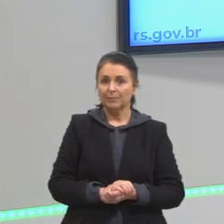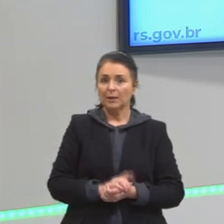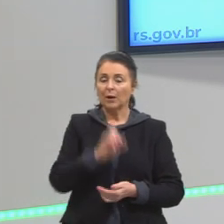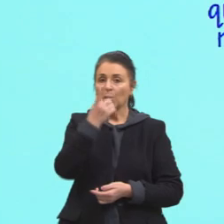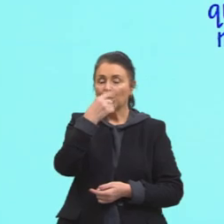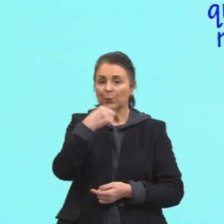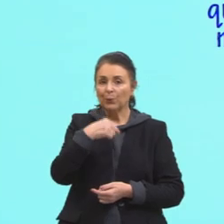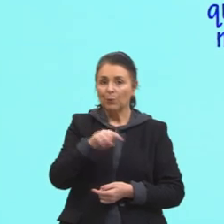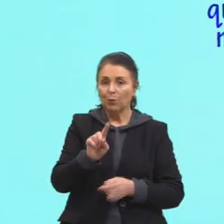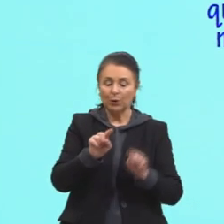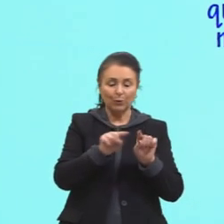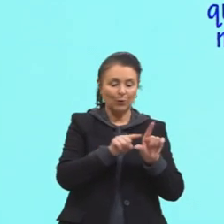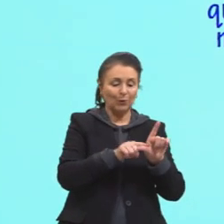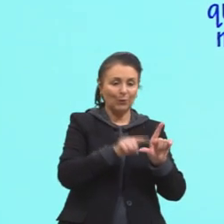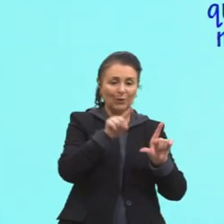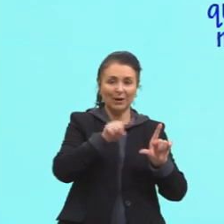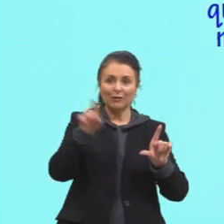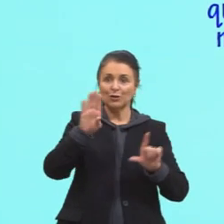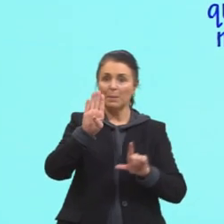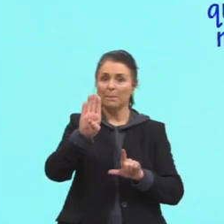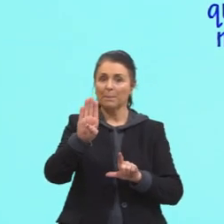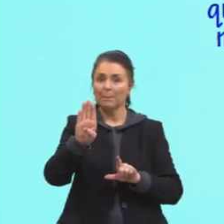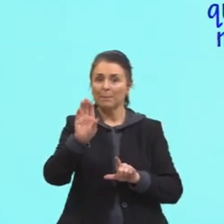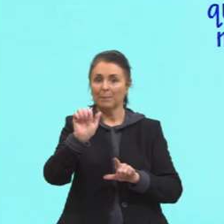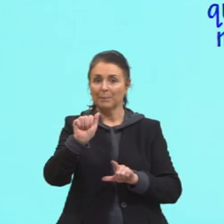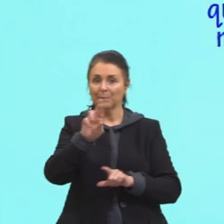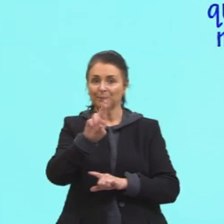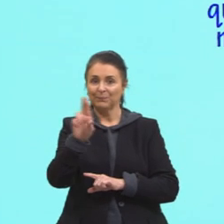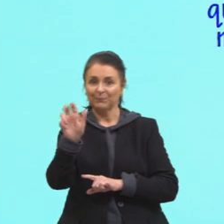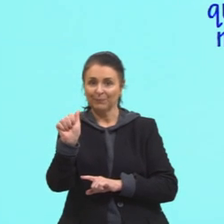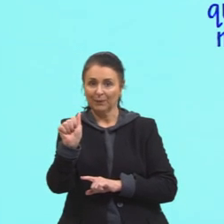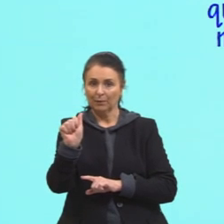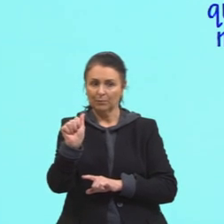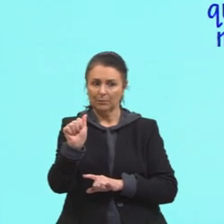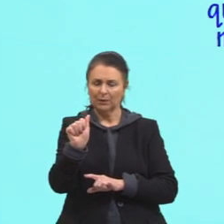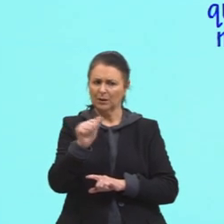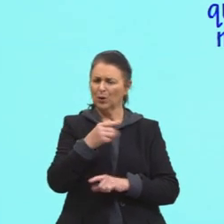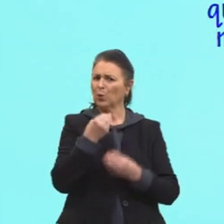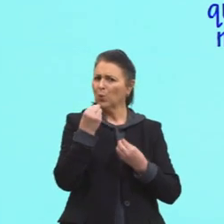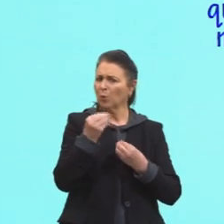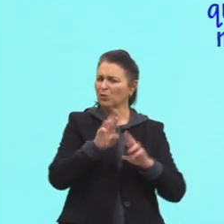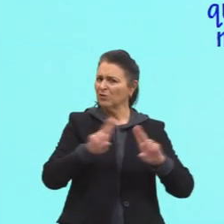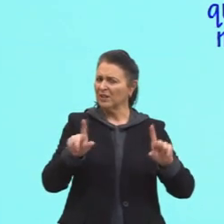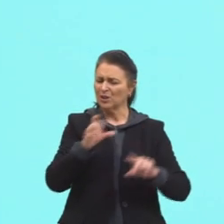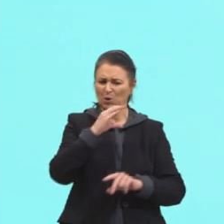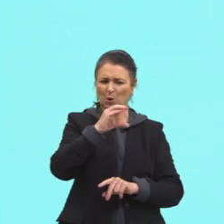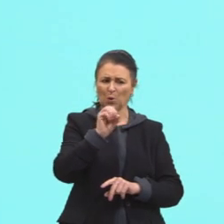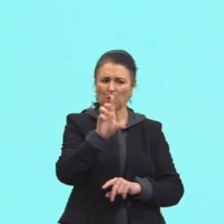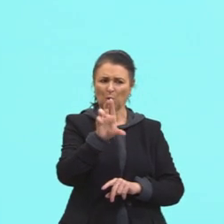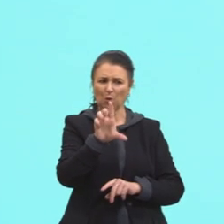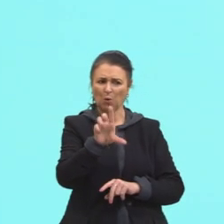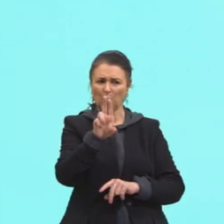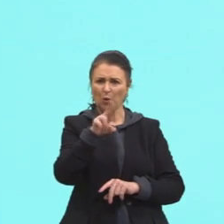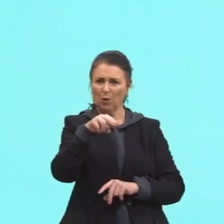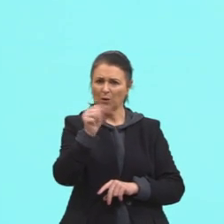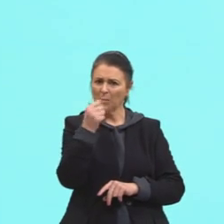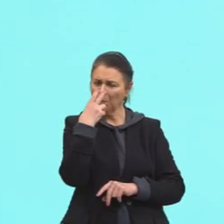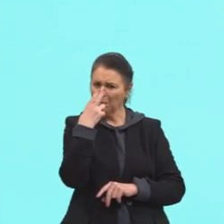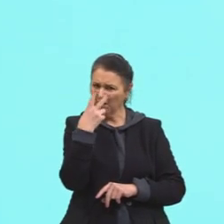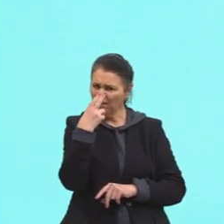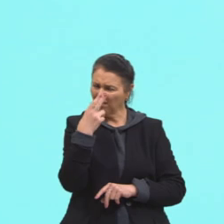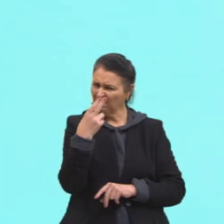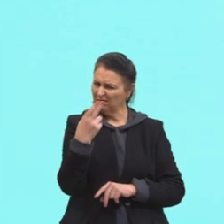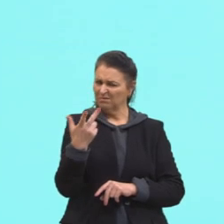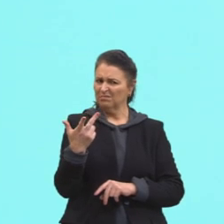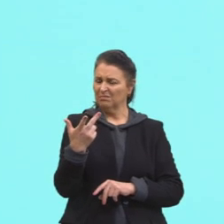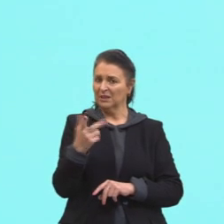Próximo, então, o gráfico de barras. Qual é a diferença do gráfico de colunas para o gráfico de barras, né? Se a gente vê aqui o gráfico de colunas,